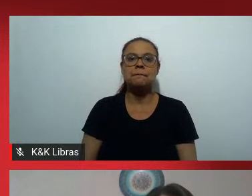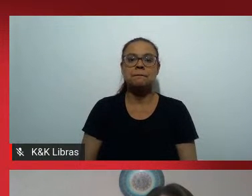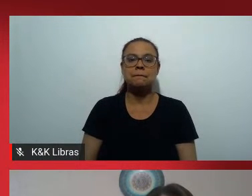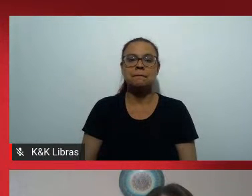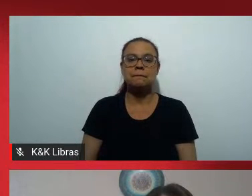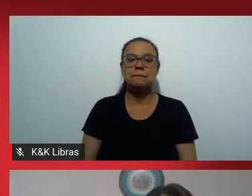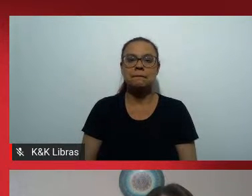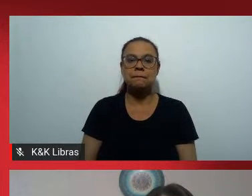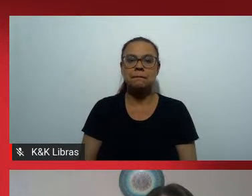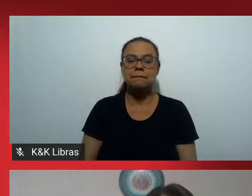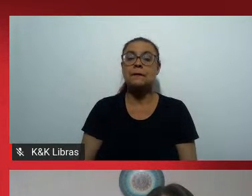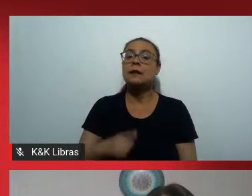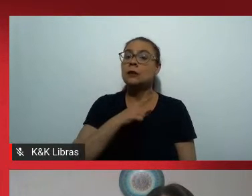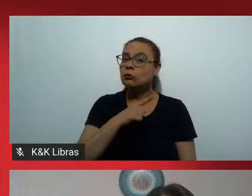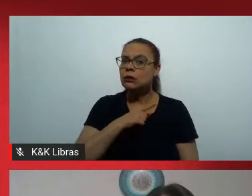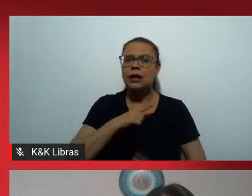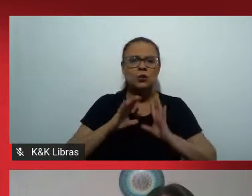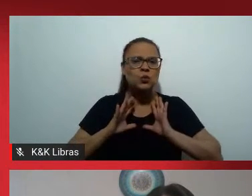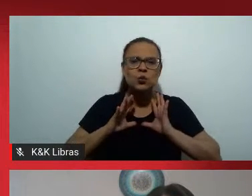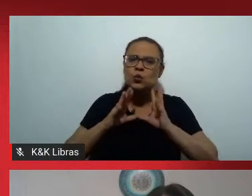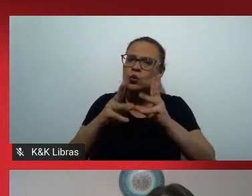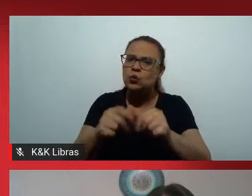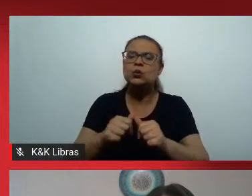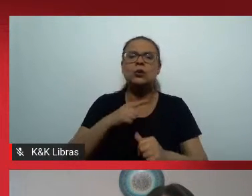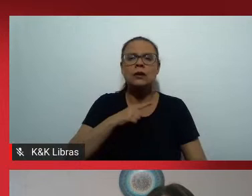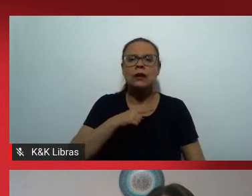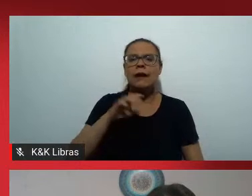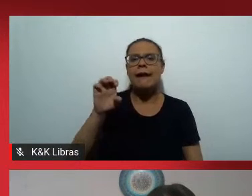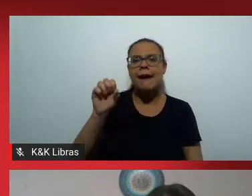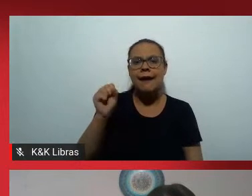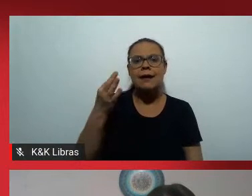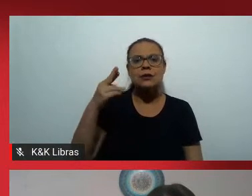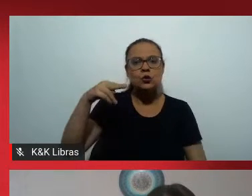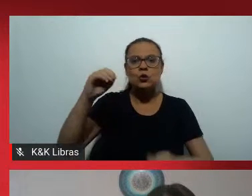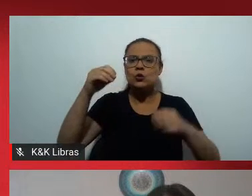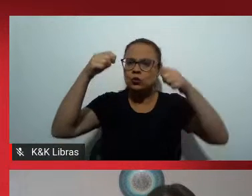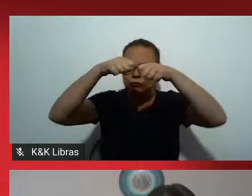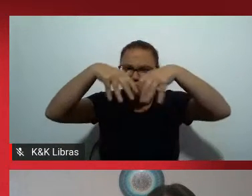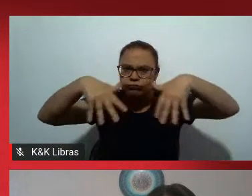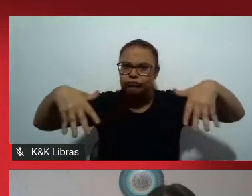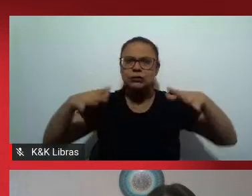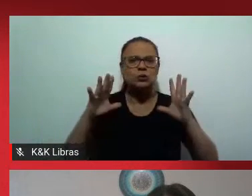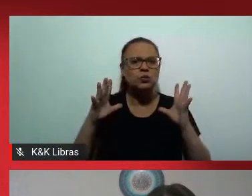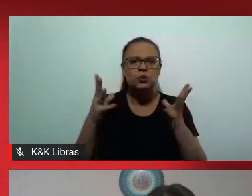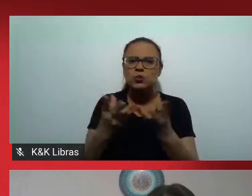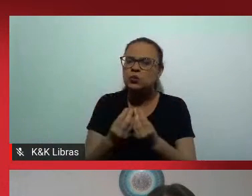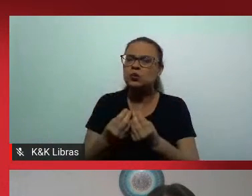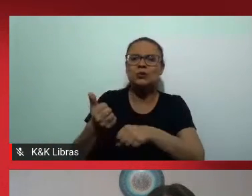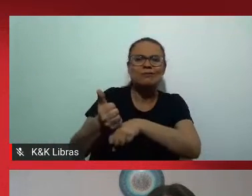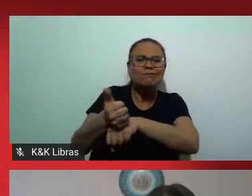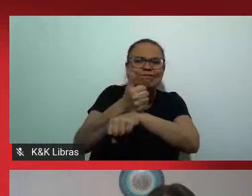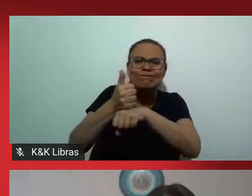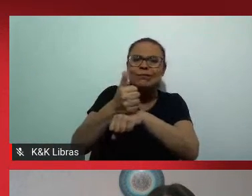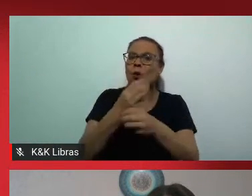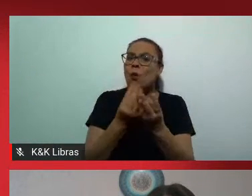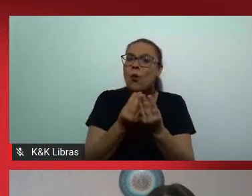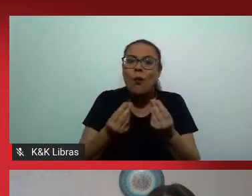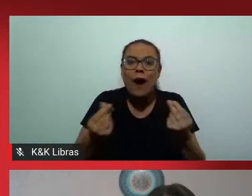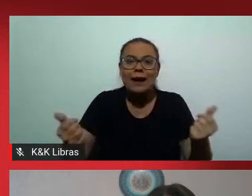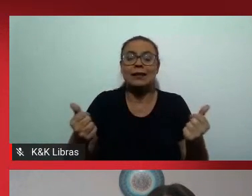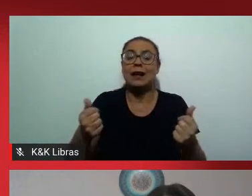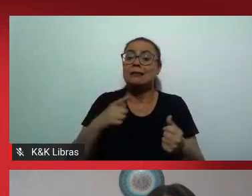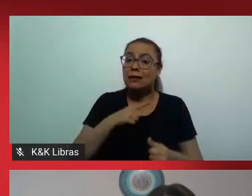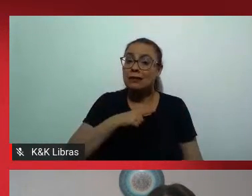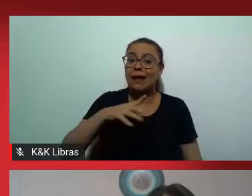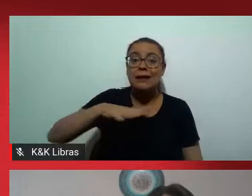docentes temos estrutura de primeiro mundo de qualidade temos espaço ocioso e condições